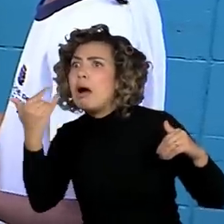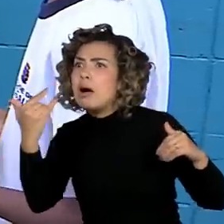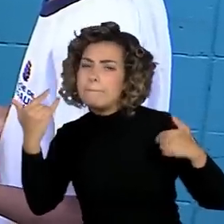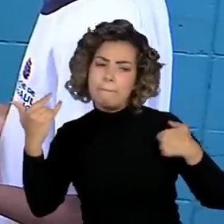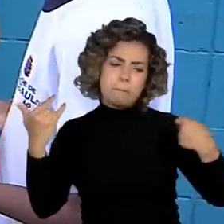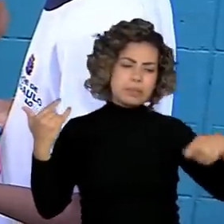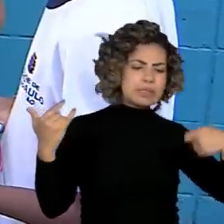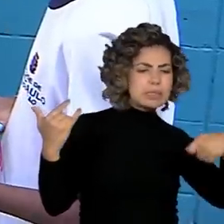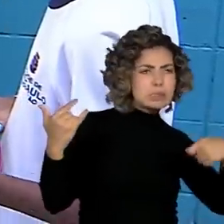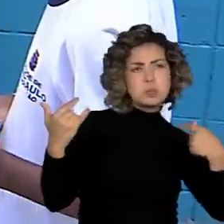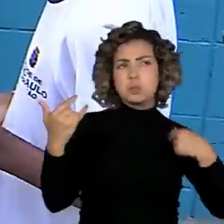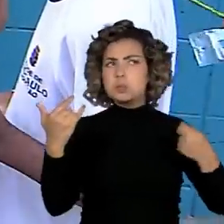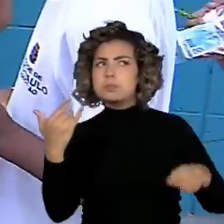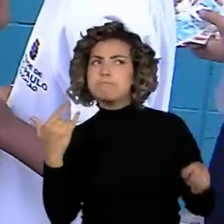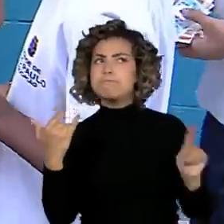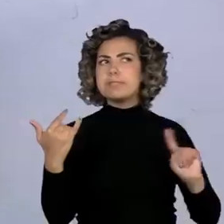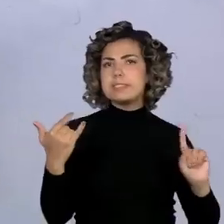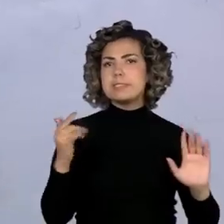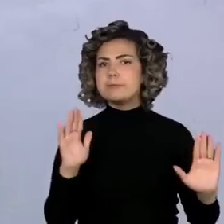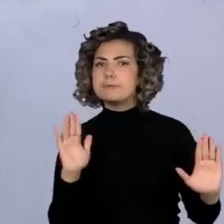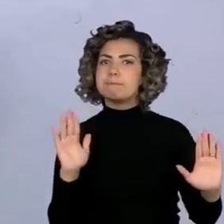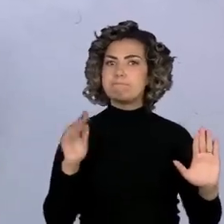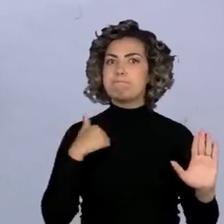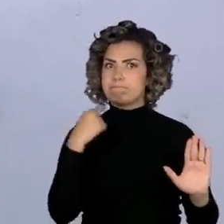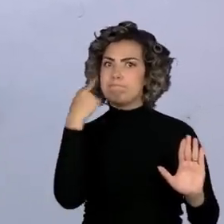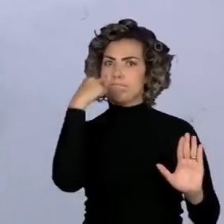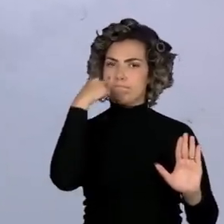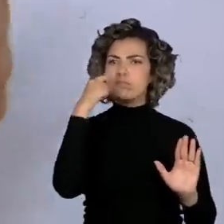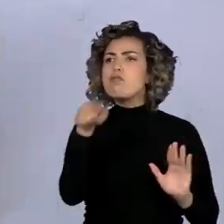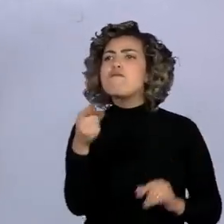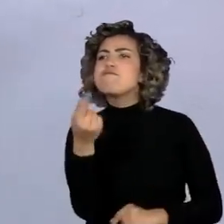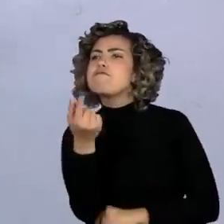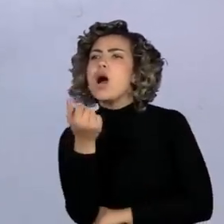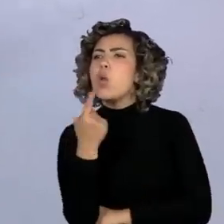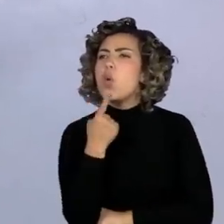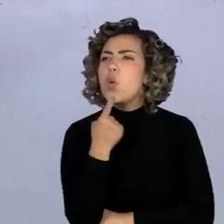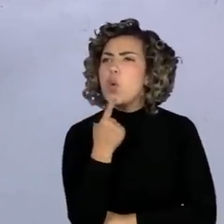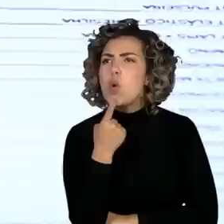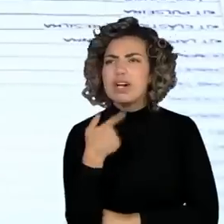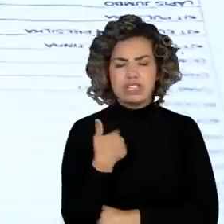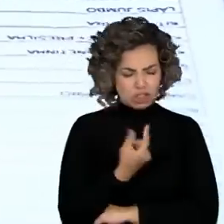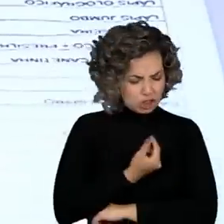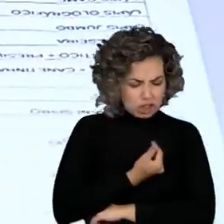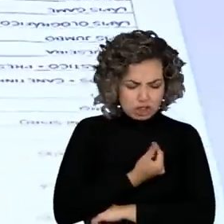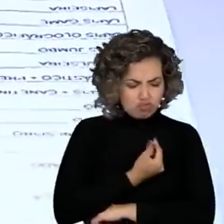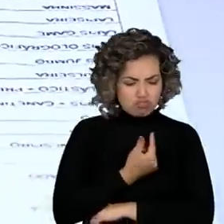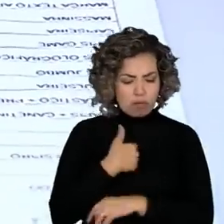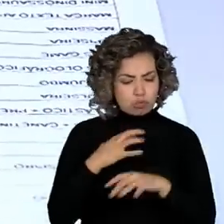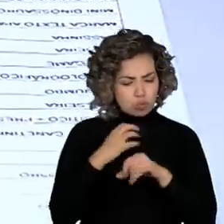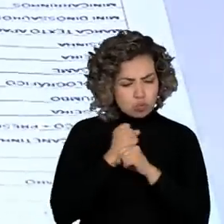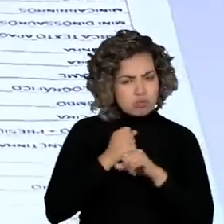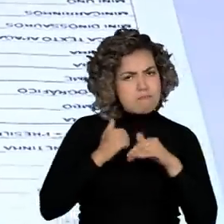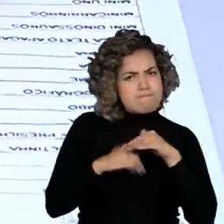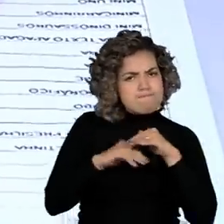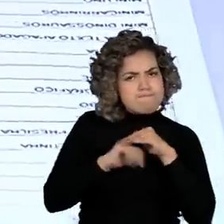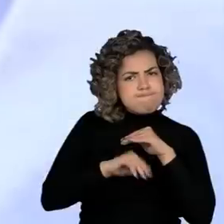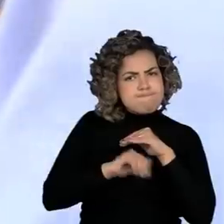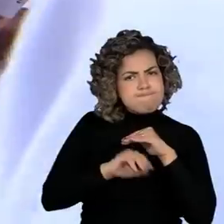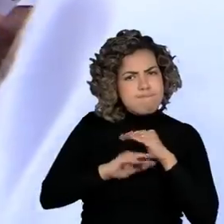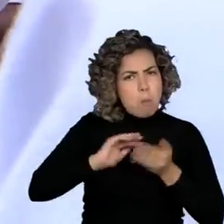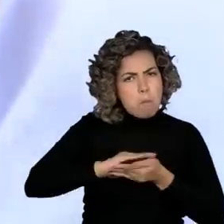diferença de valor dos objetos e da quantidade que precisam juntar para comprar o que querem.